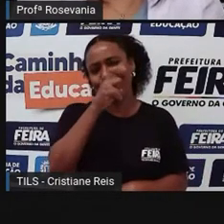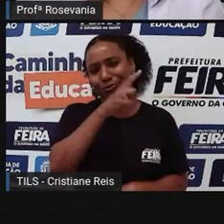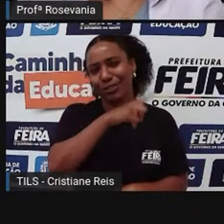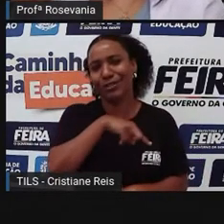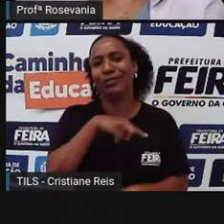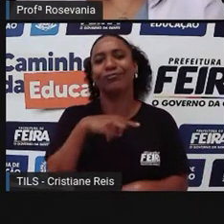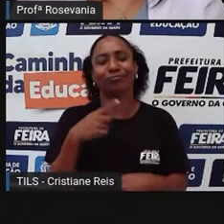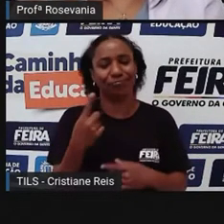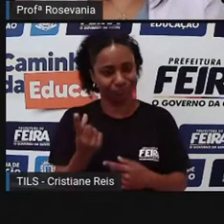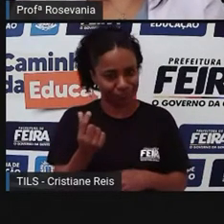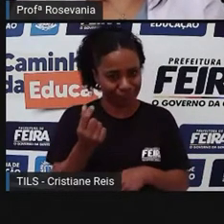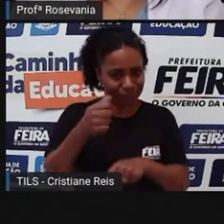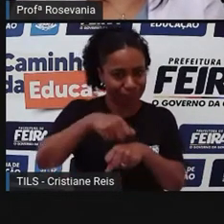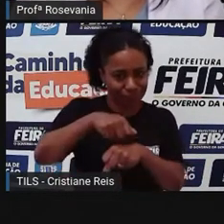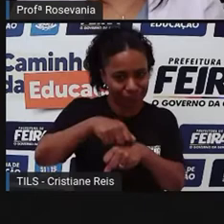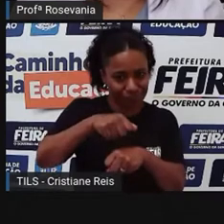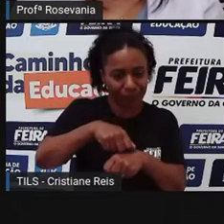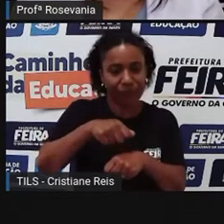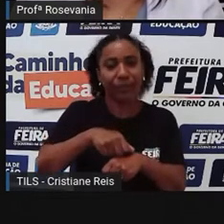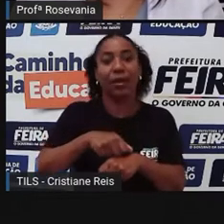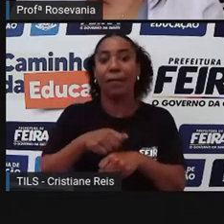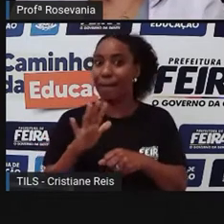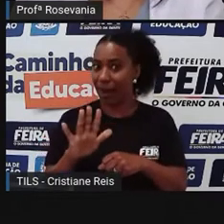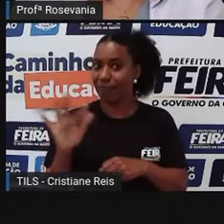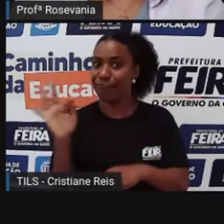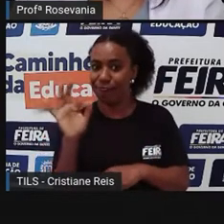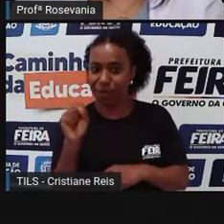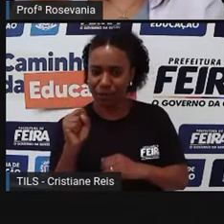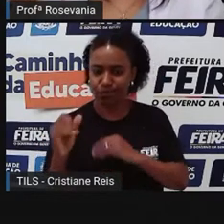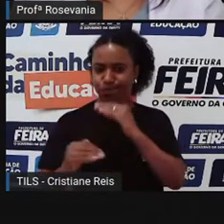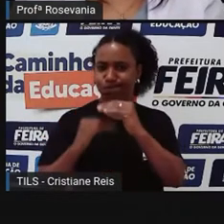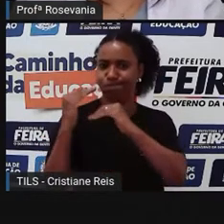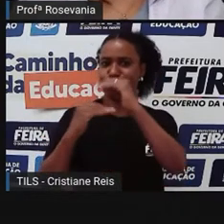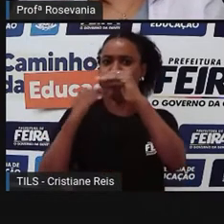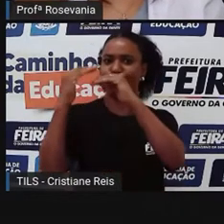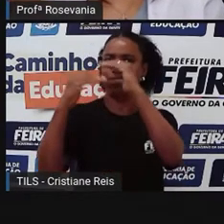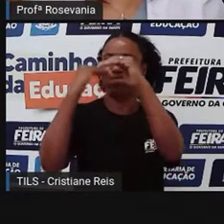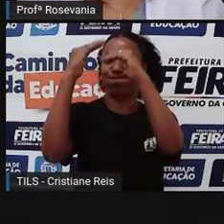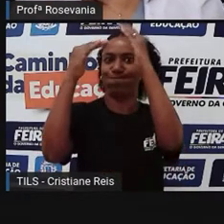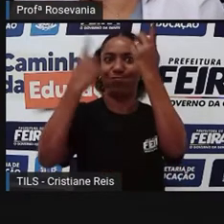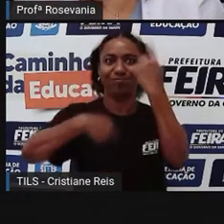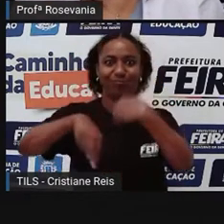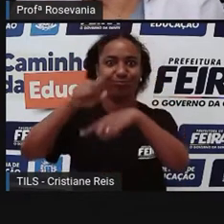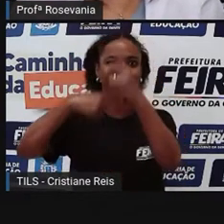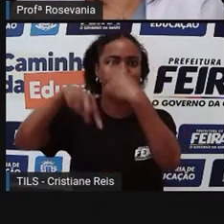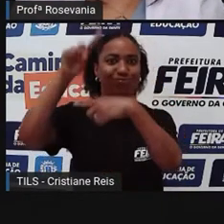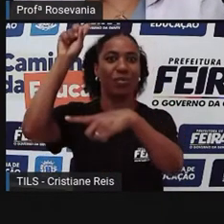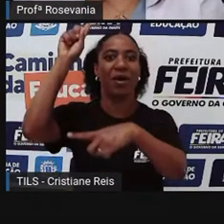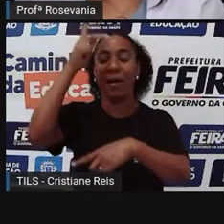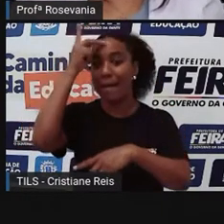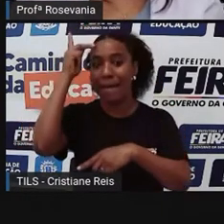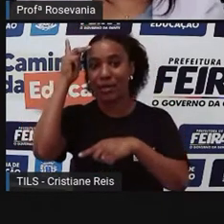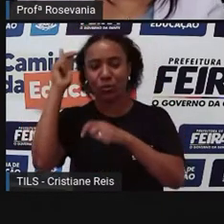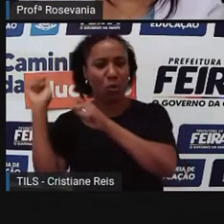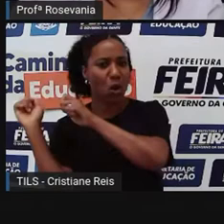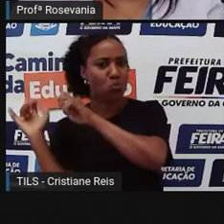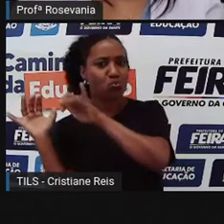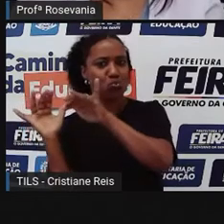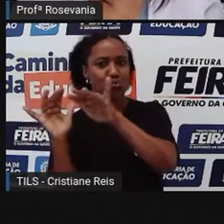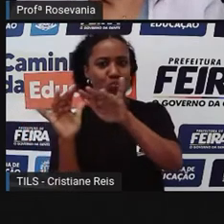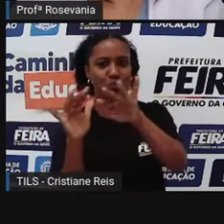econômicas, nossa cidade, ela vai evoluindo, e cada dia que passa recebendo mais pessoas, porque a gente tem uma